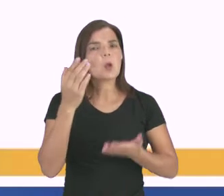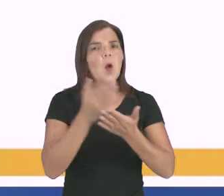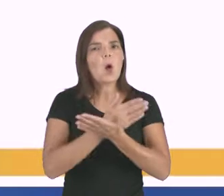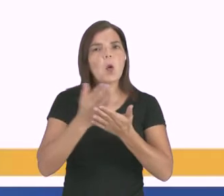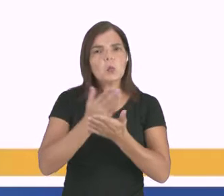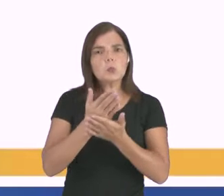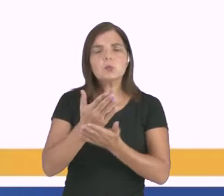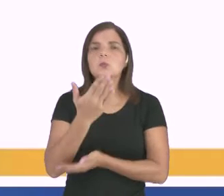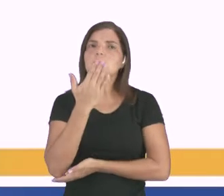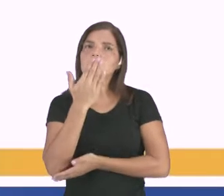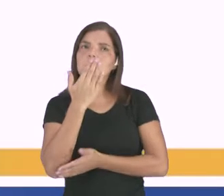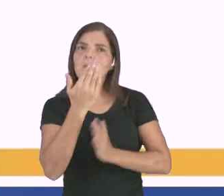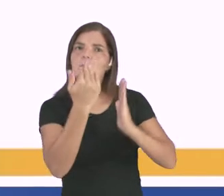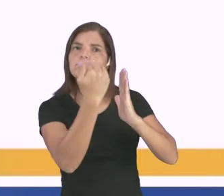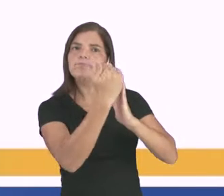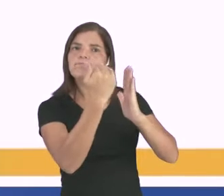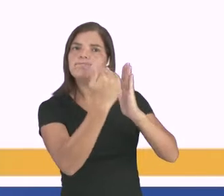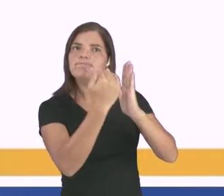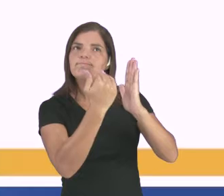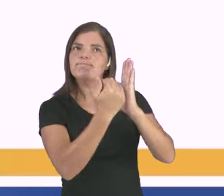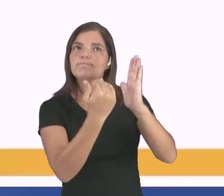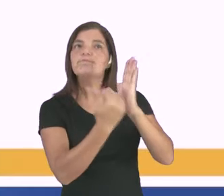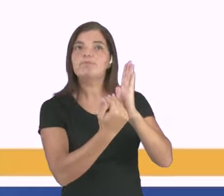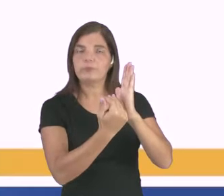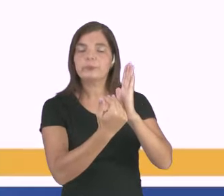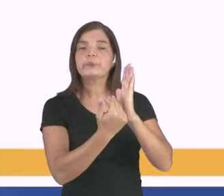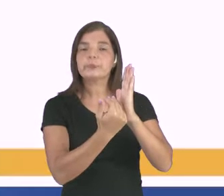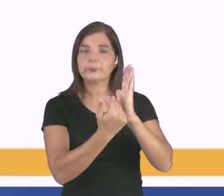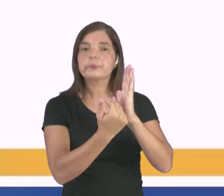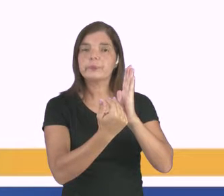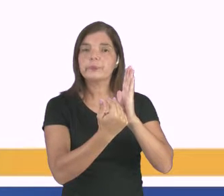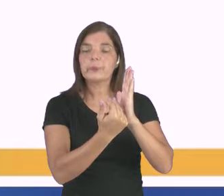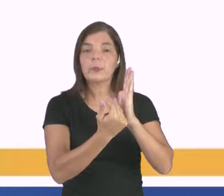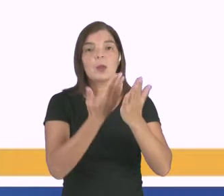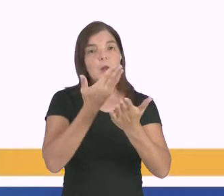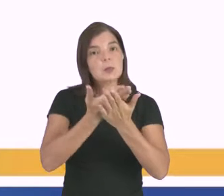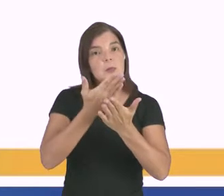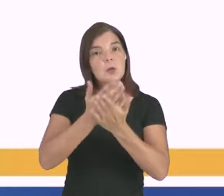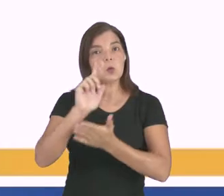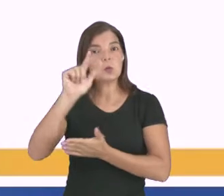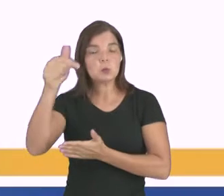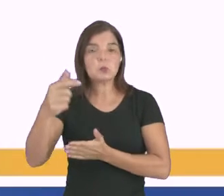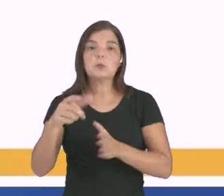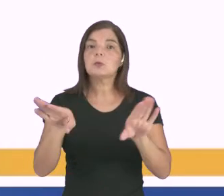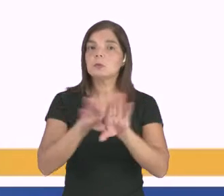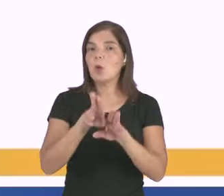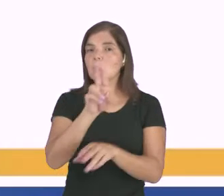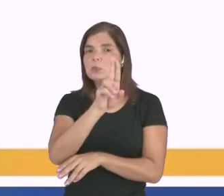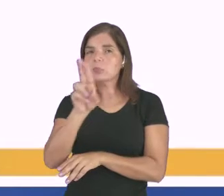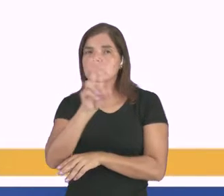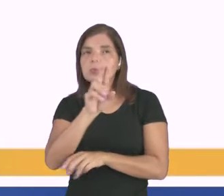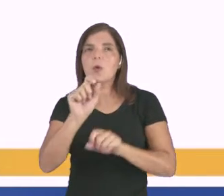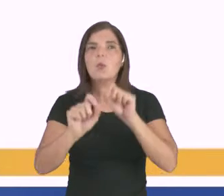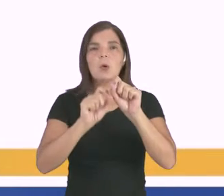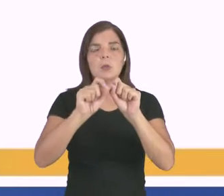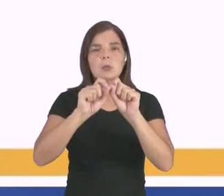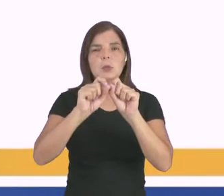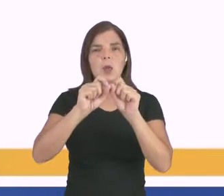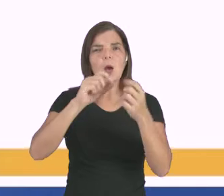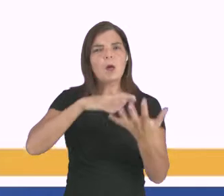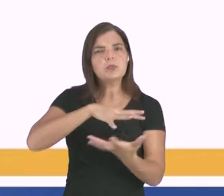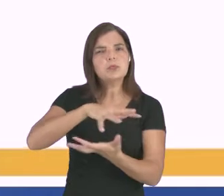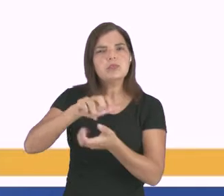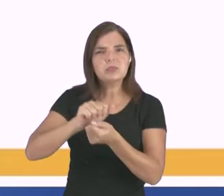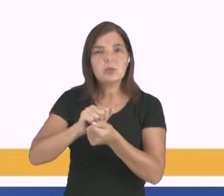alguns tipos de... Assim como nas outras aulas, vamos ter a tipologia que engloba